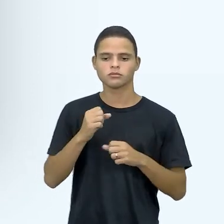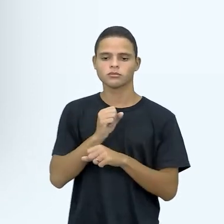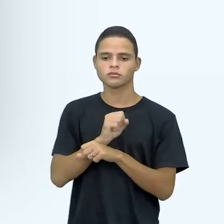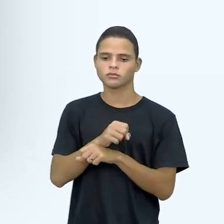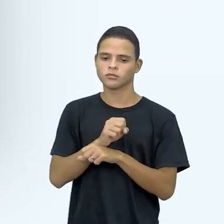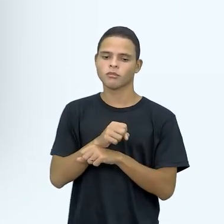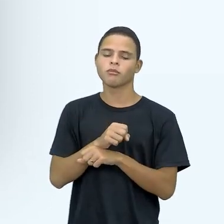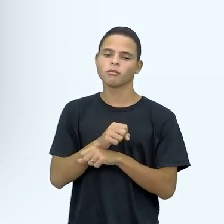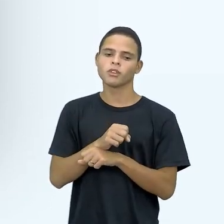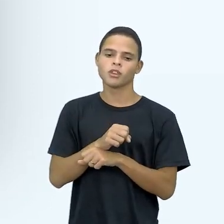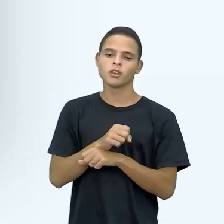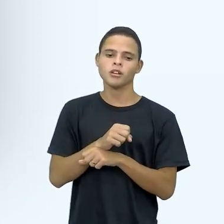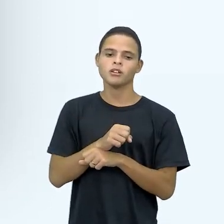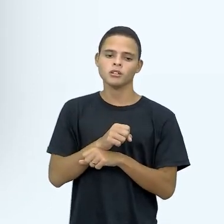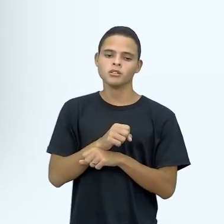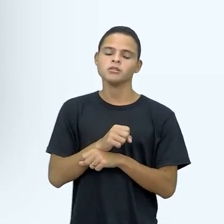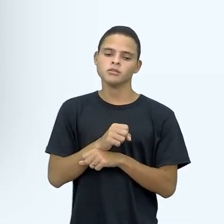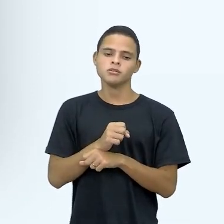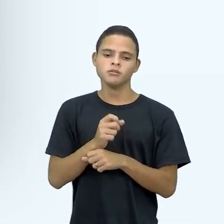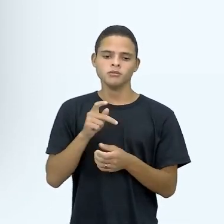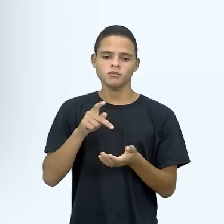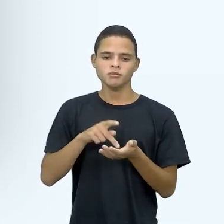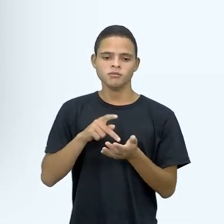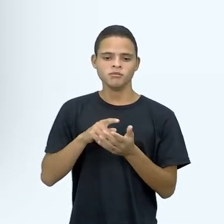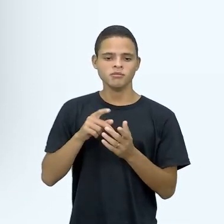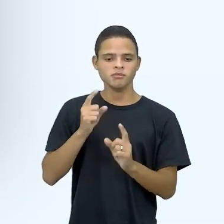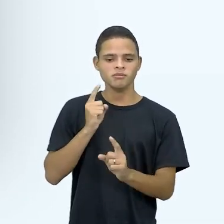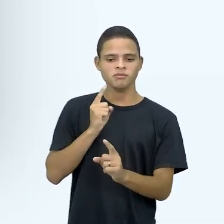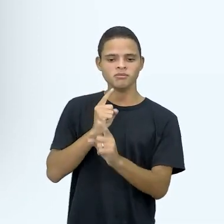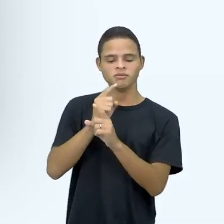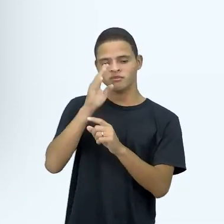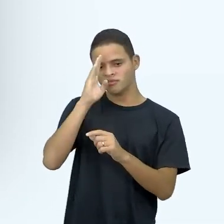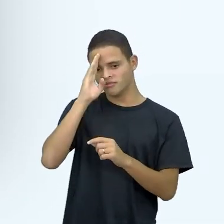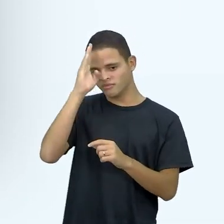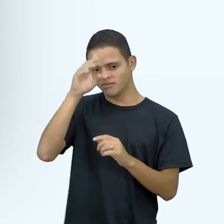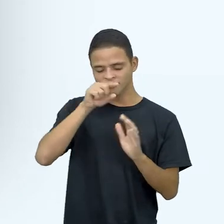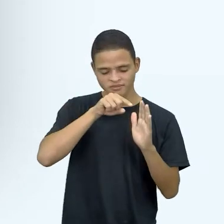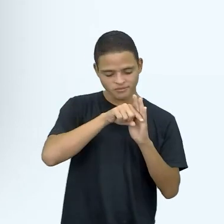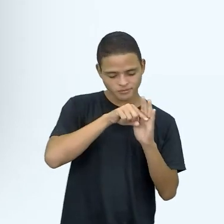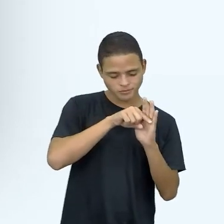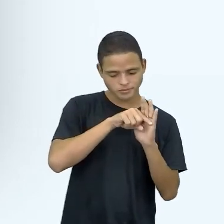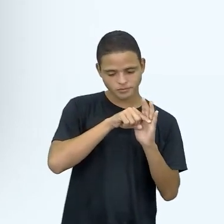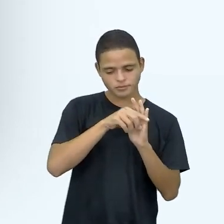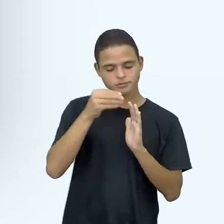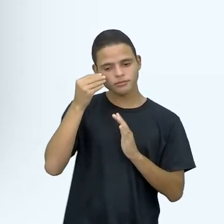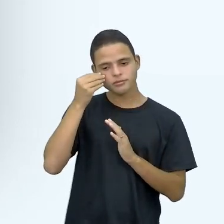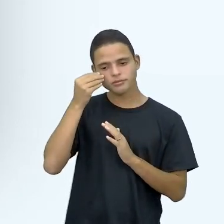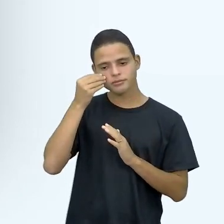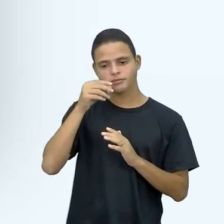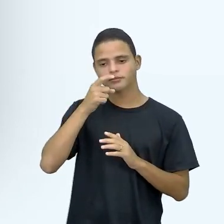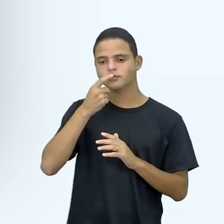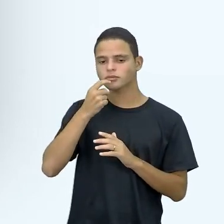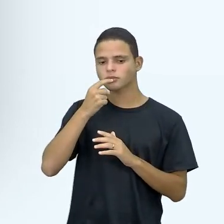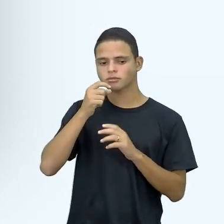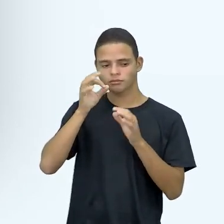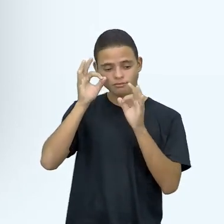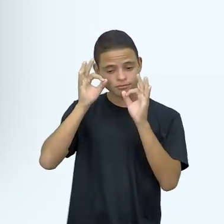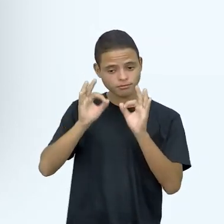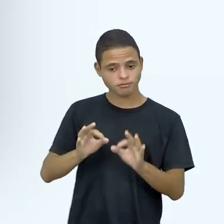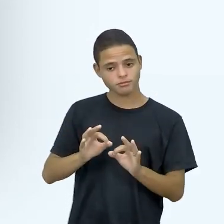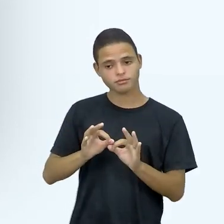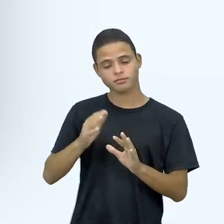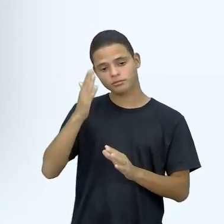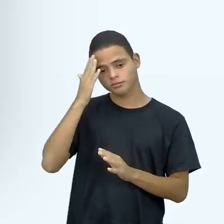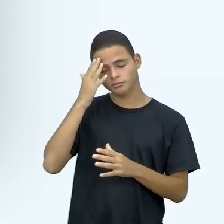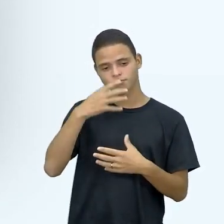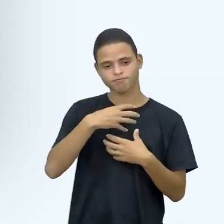Exatamente, né, a detecção, e diagnóstico é principalmente por exame de sangue, né, para ter uma certeza, né, os